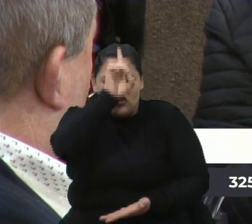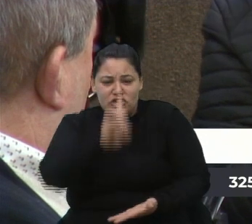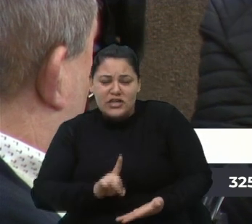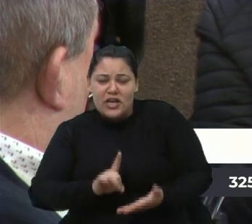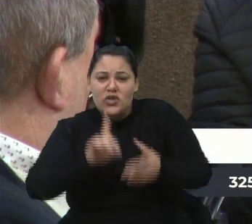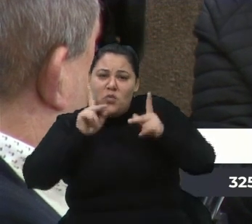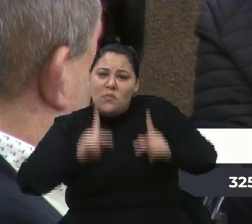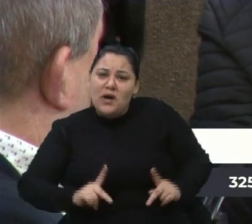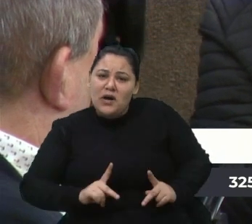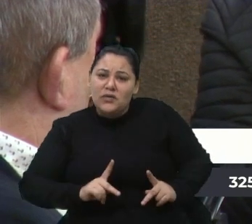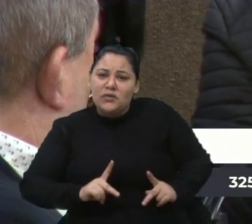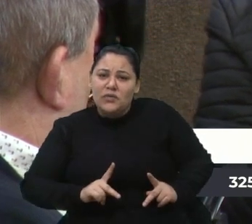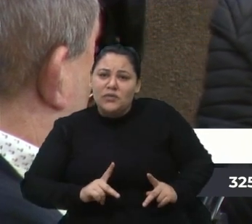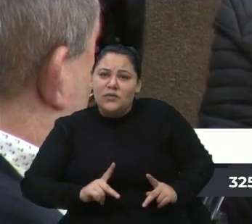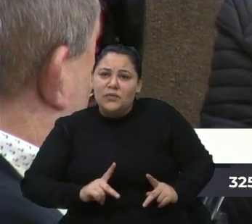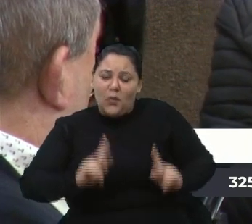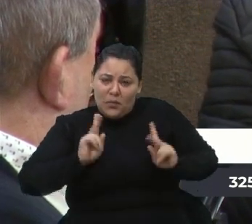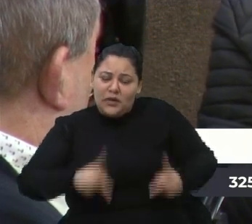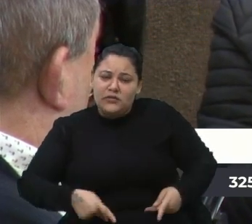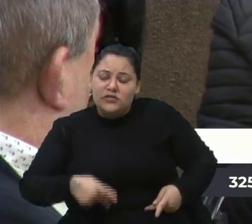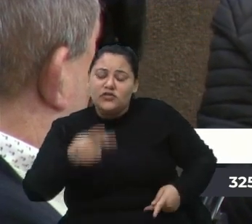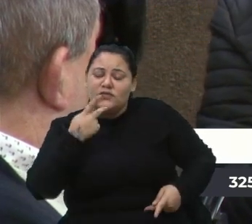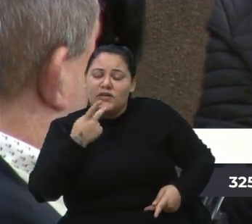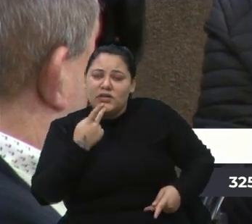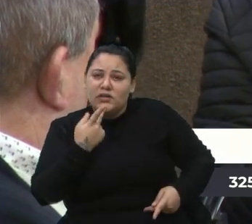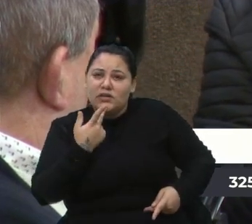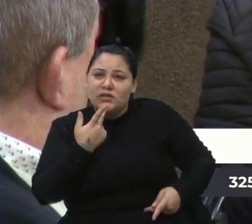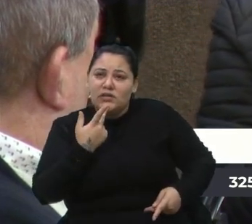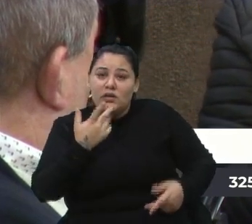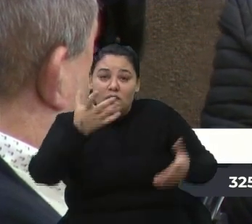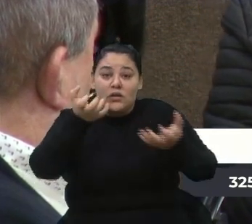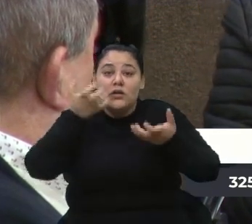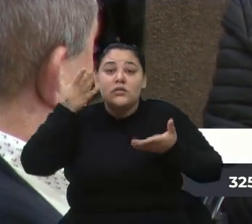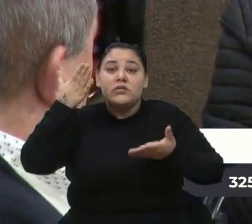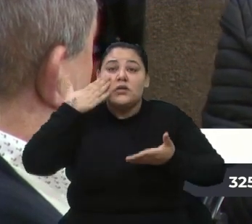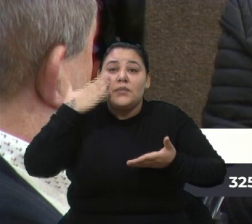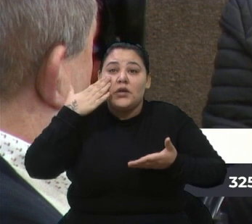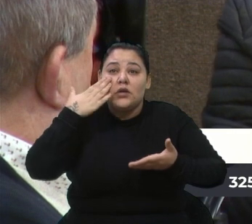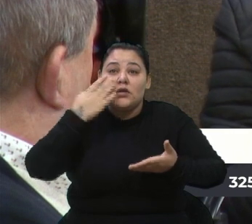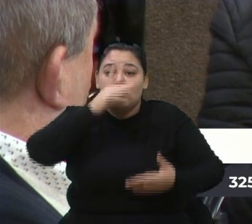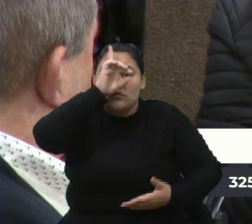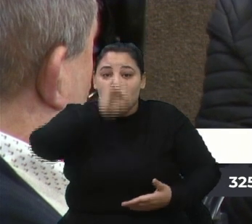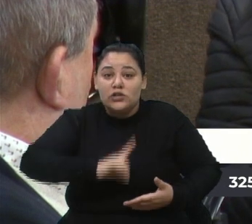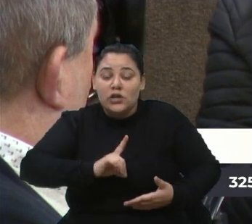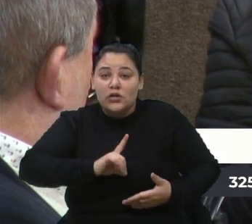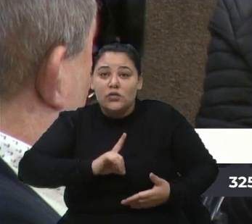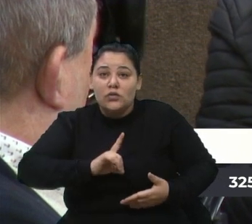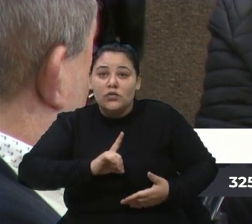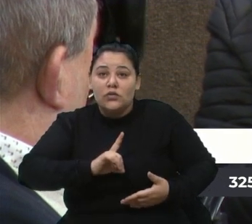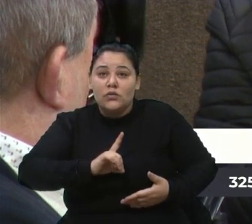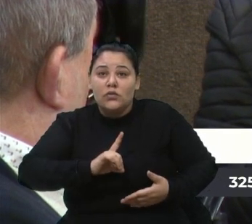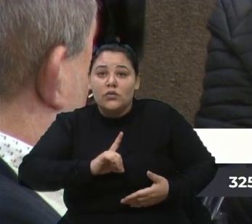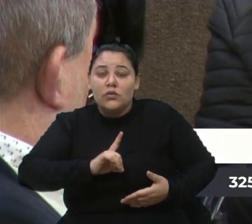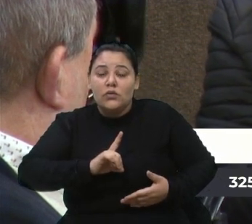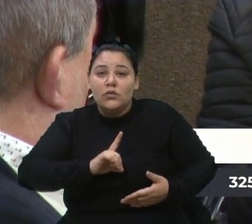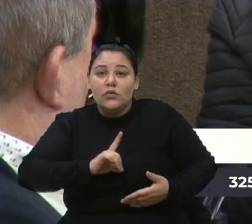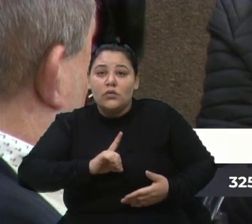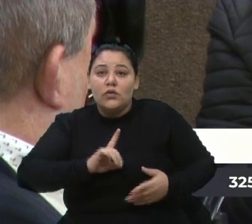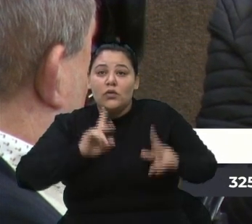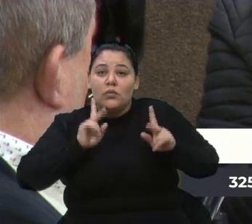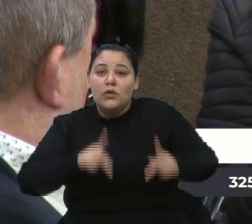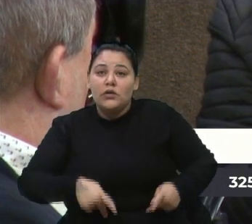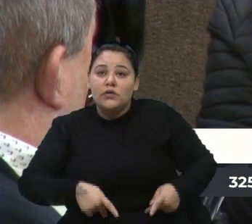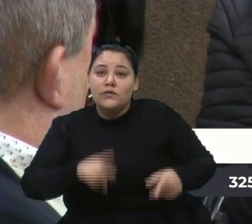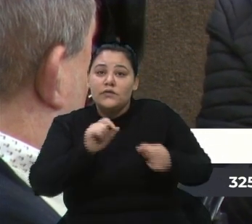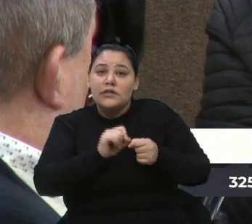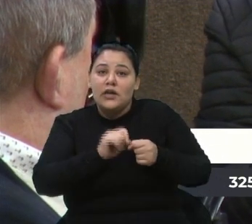a qual a gente vê falar os quatro ventos, eu quero saber o que os direitos humanos fizeram quando aquela profissional da